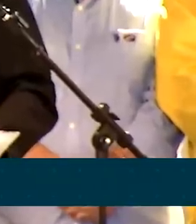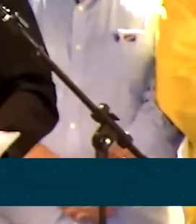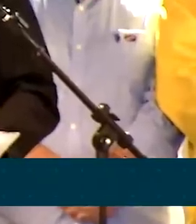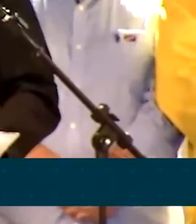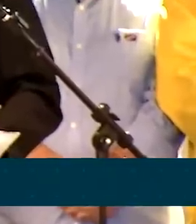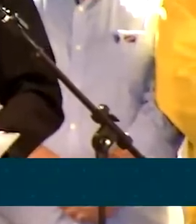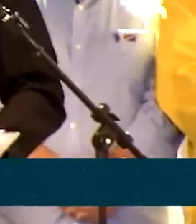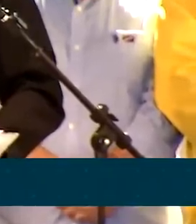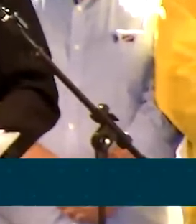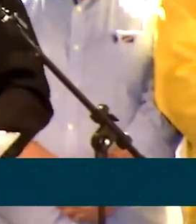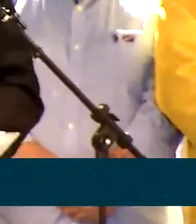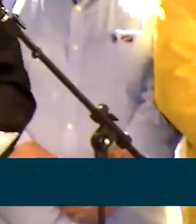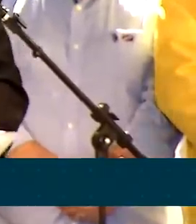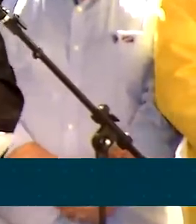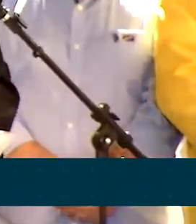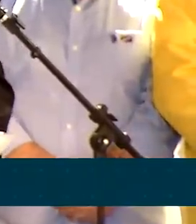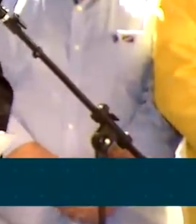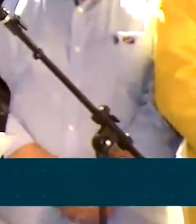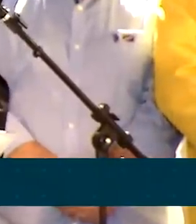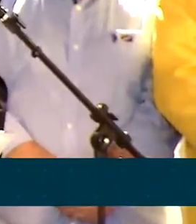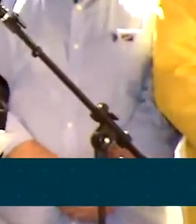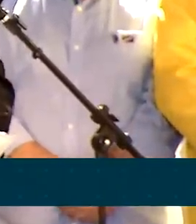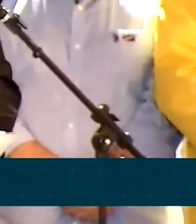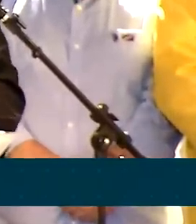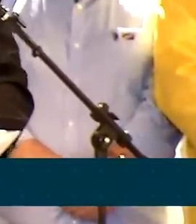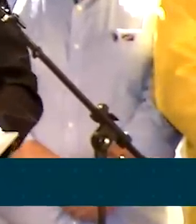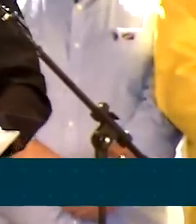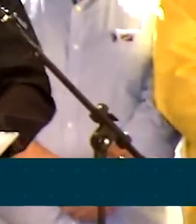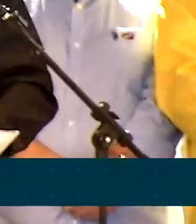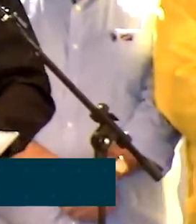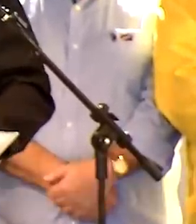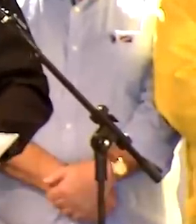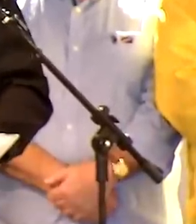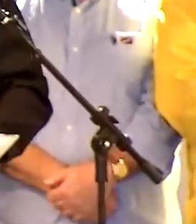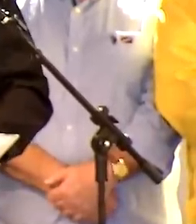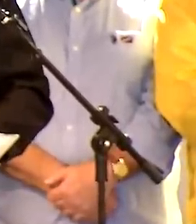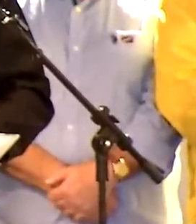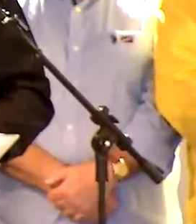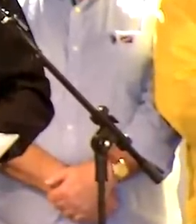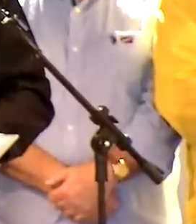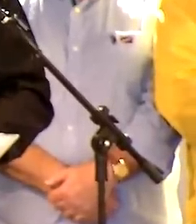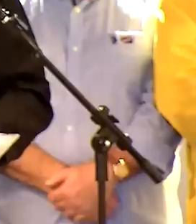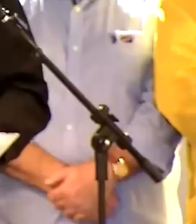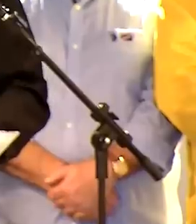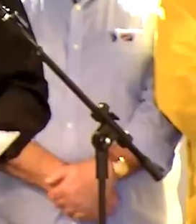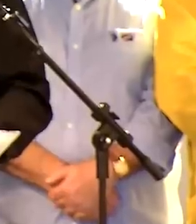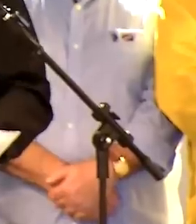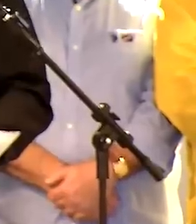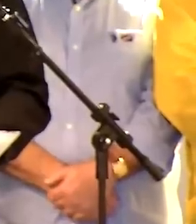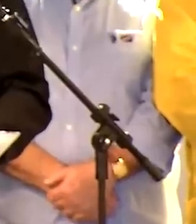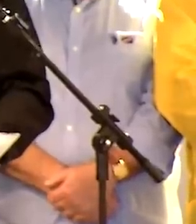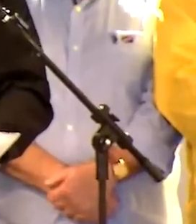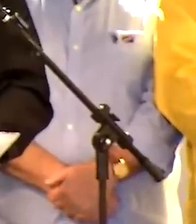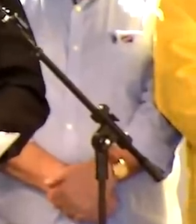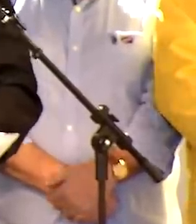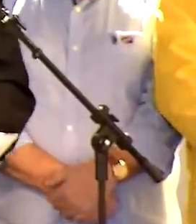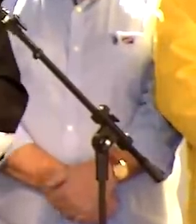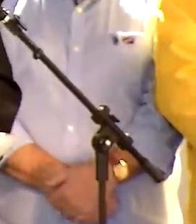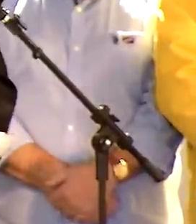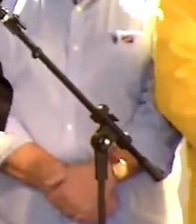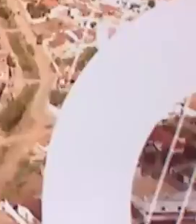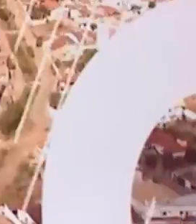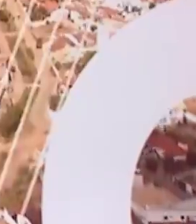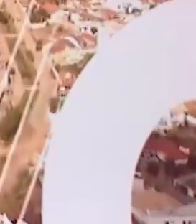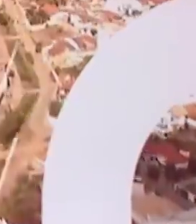a nossa economia de pé. E mais do que isso, nos garante a segurança alimentar.